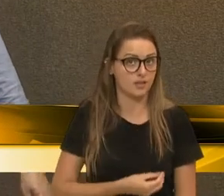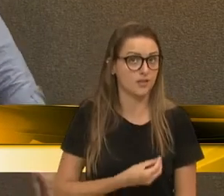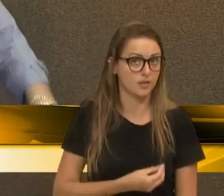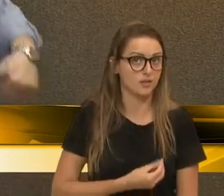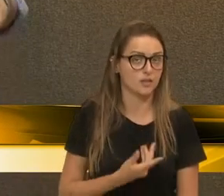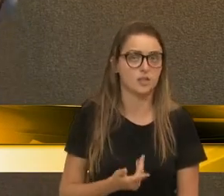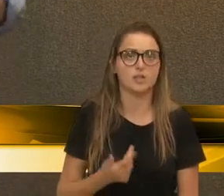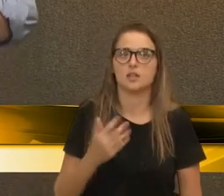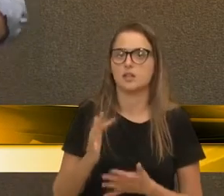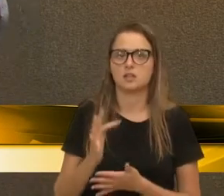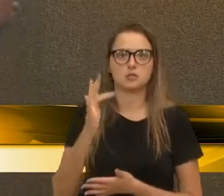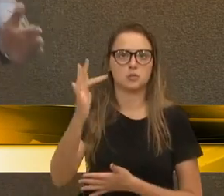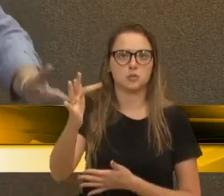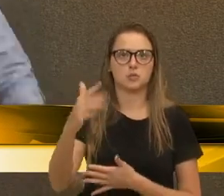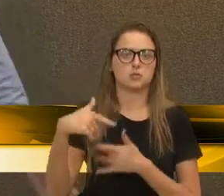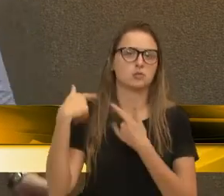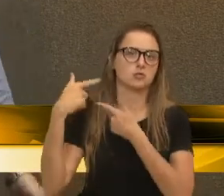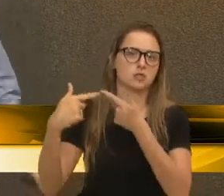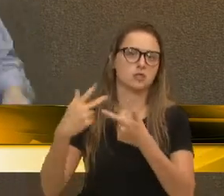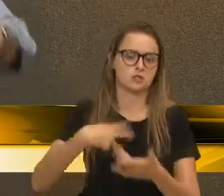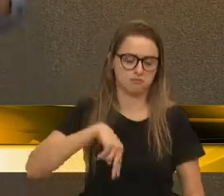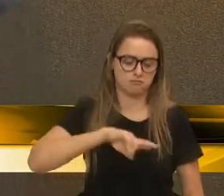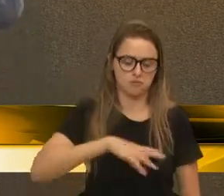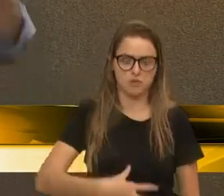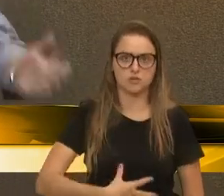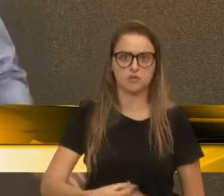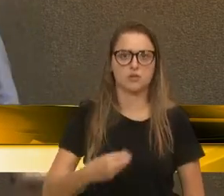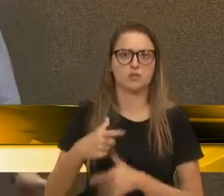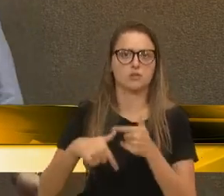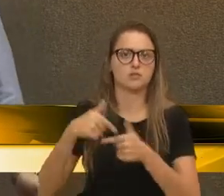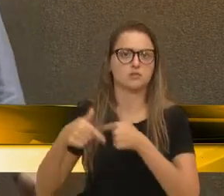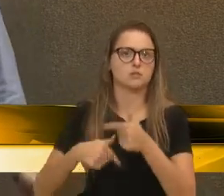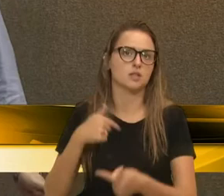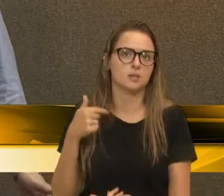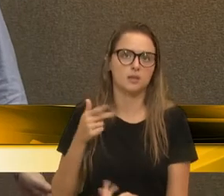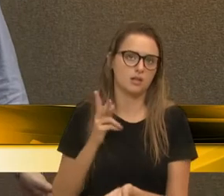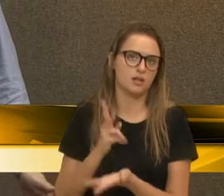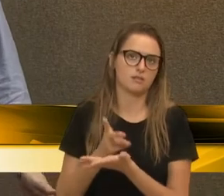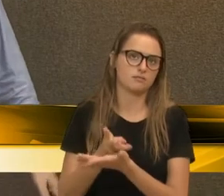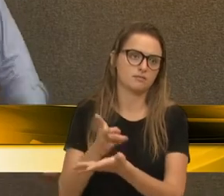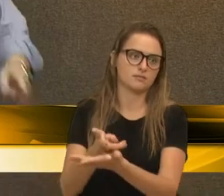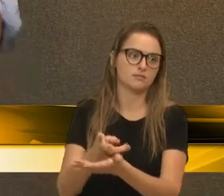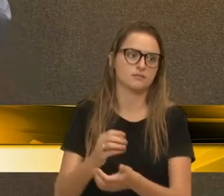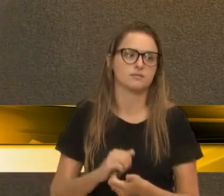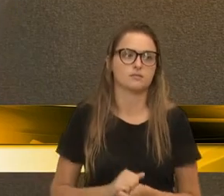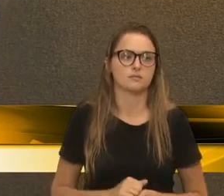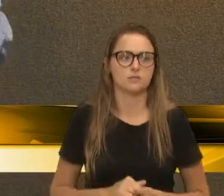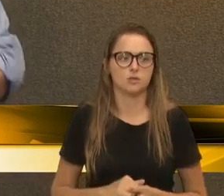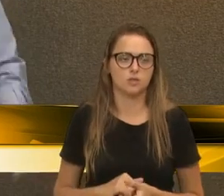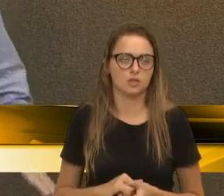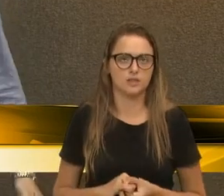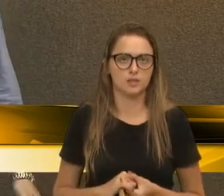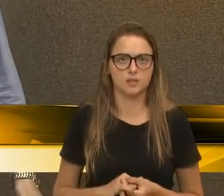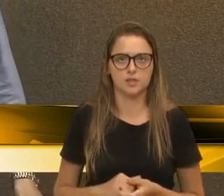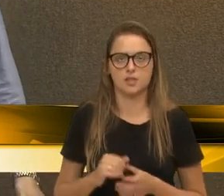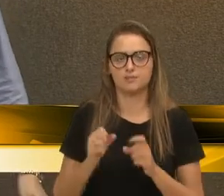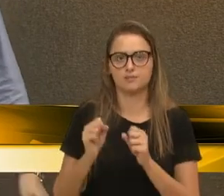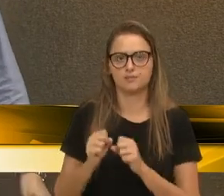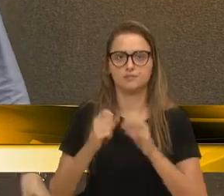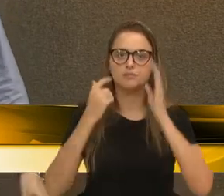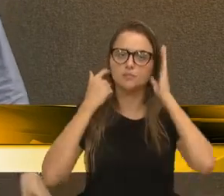As futuras gerações, nossos filhos, vão trabalhar a vida inteira. E isso pode gerar, inclusive,